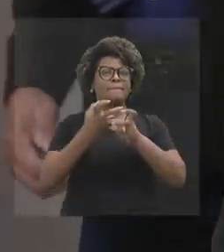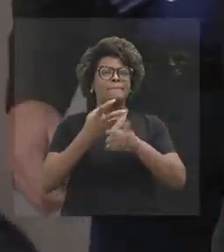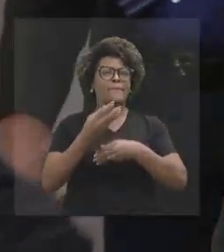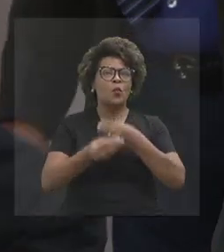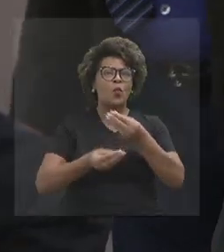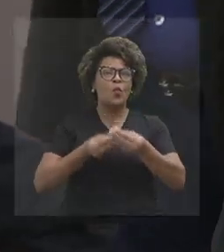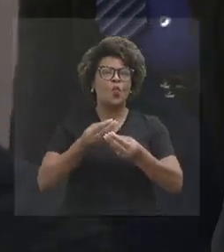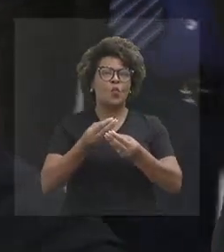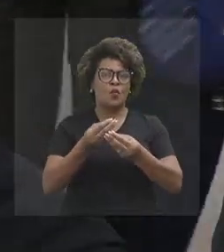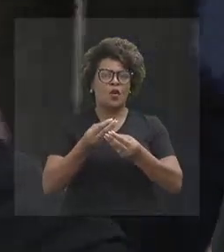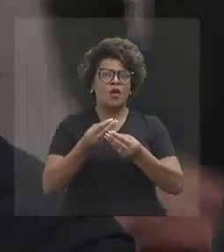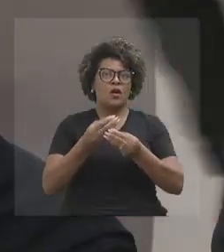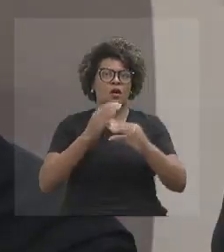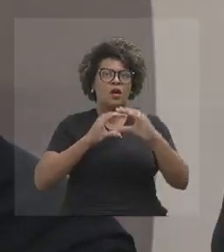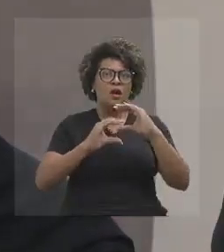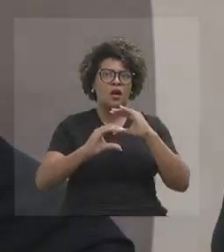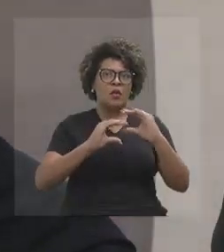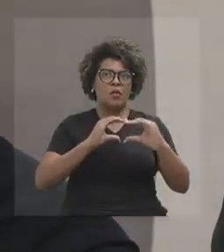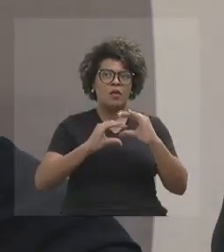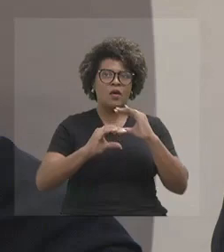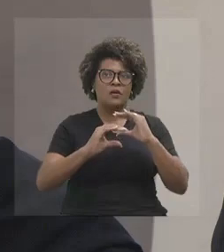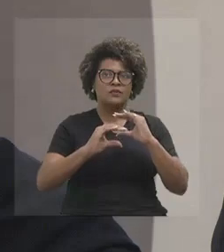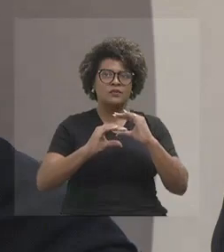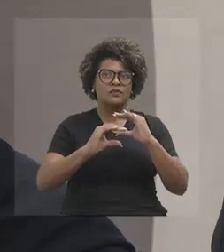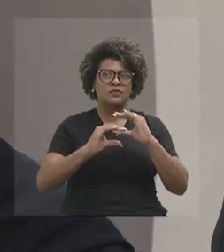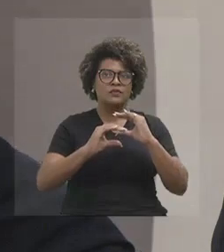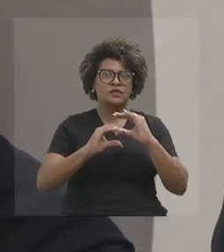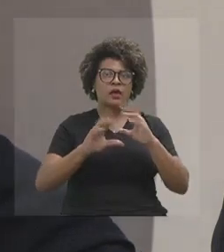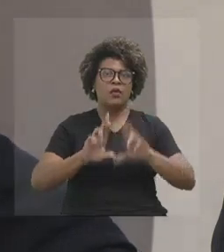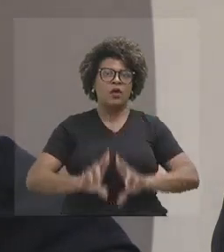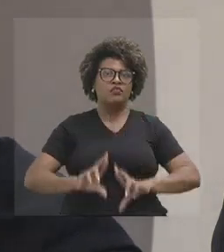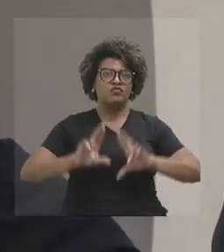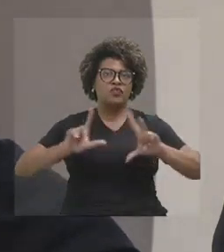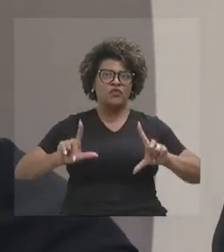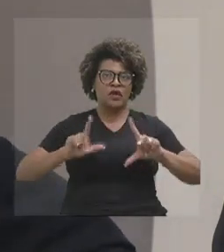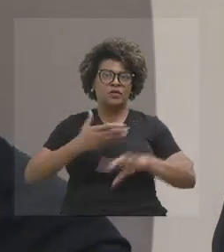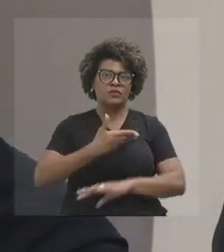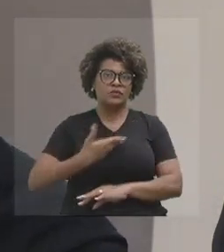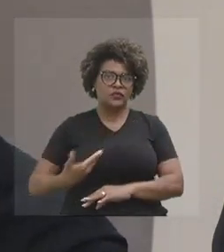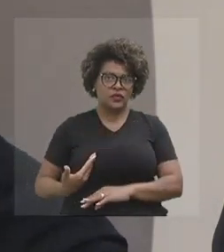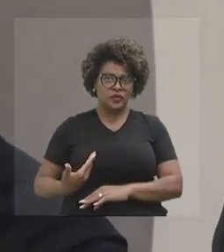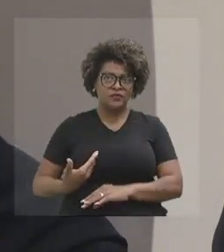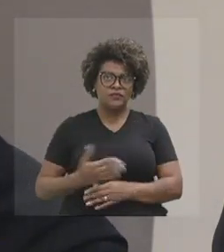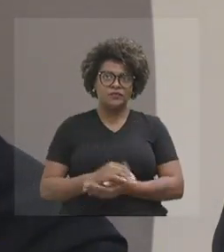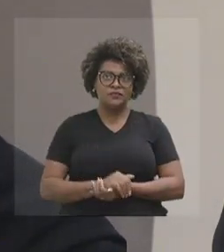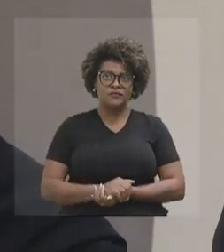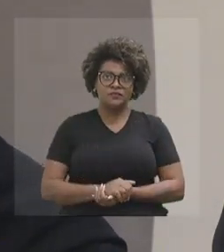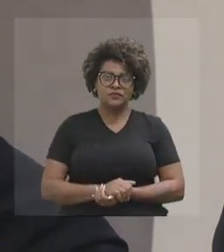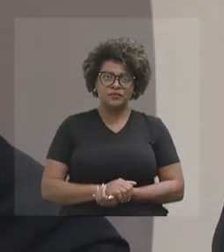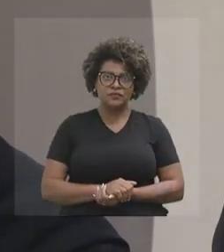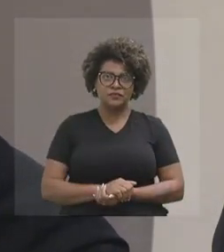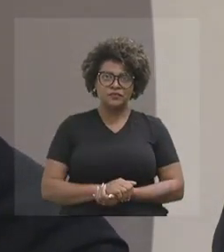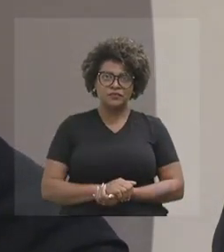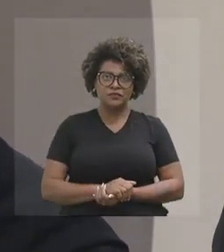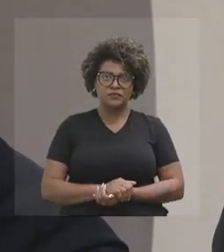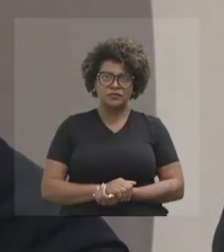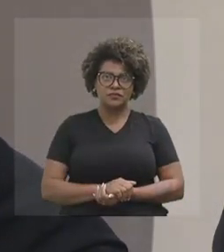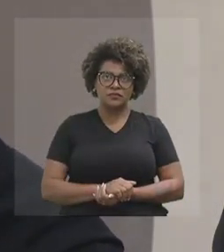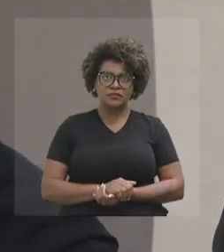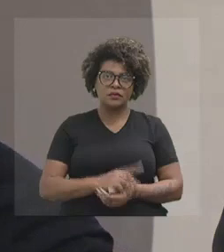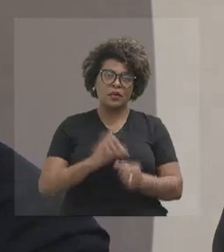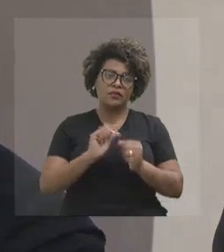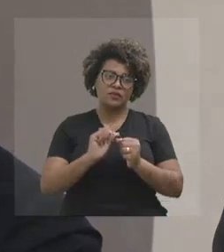comunicação faz diferença nos governos. E aí a gente fez essa